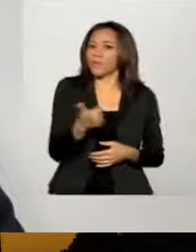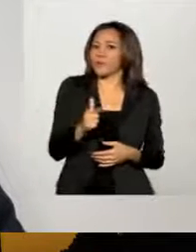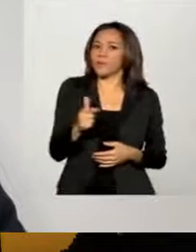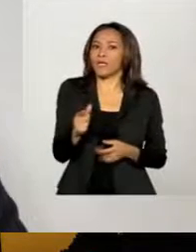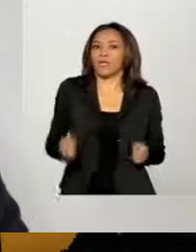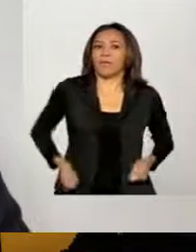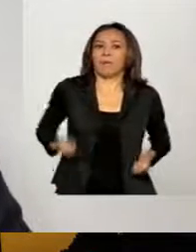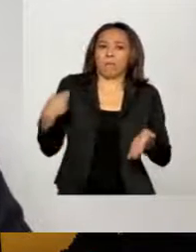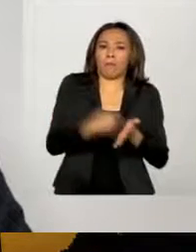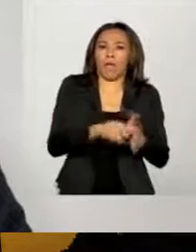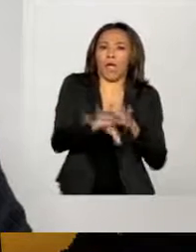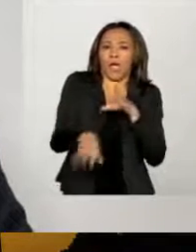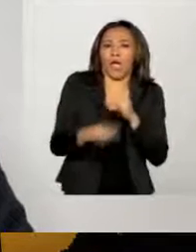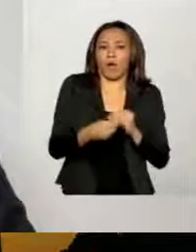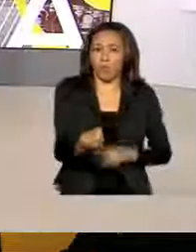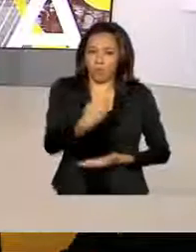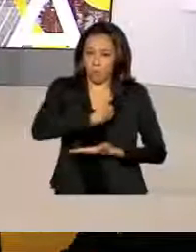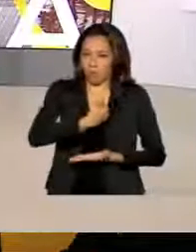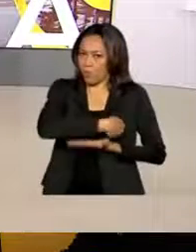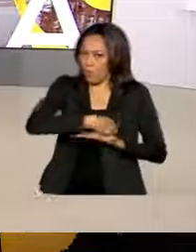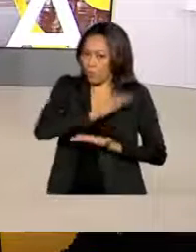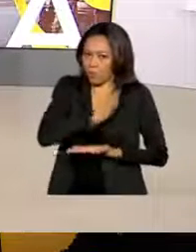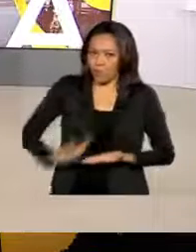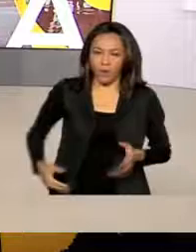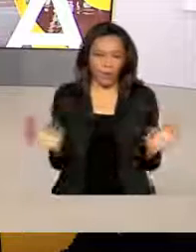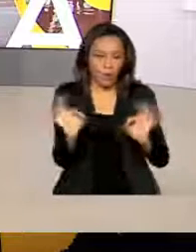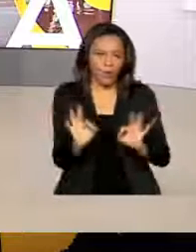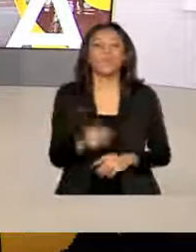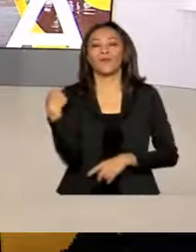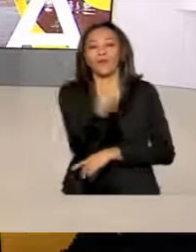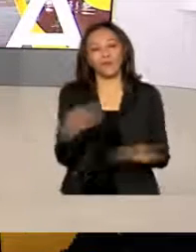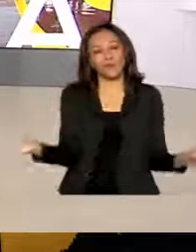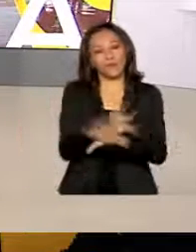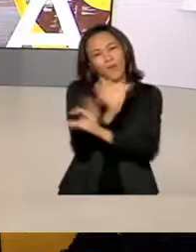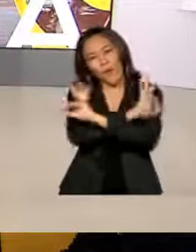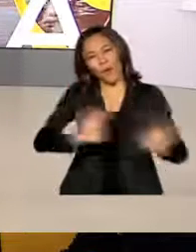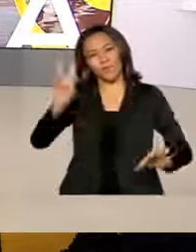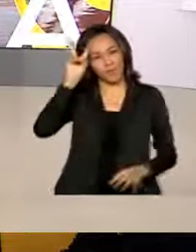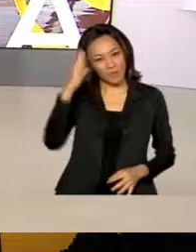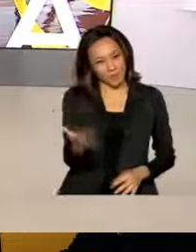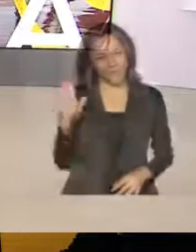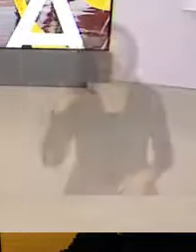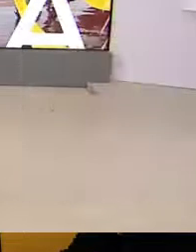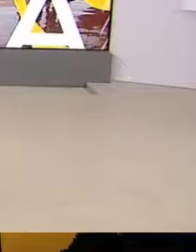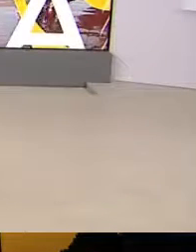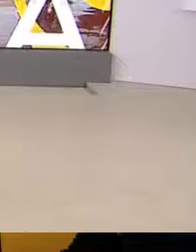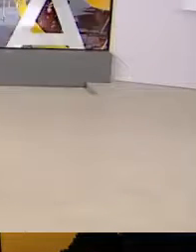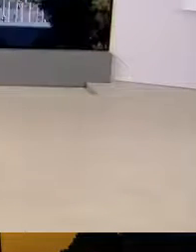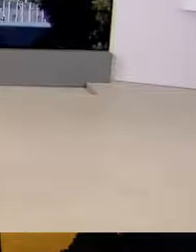custo adicional para a administração pública. O Brasil em Dia termina aqui. Uma ótima segunda para você. Tchau, tchau.